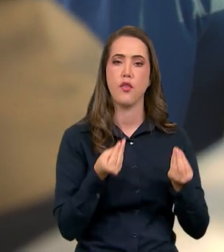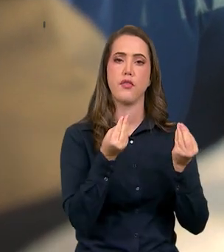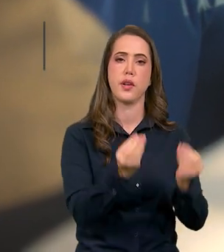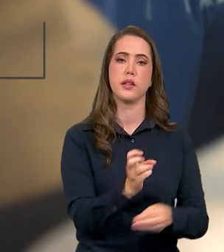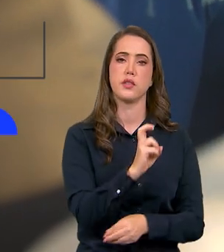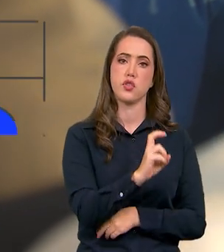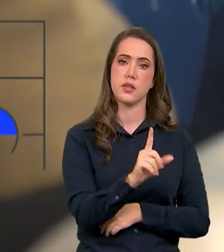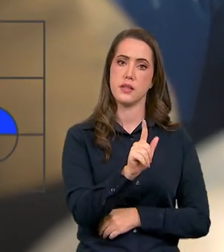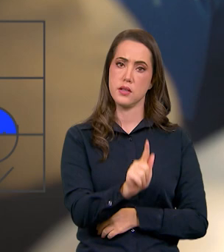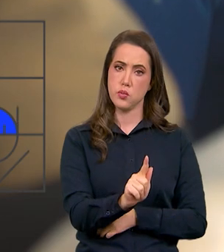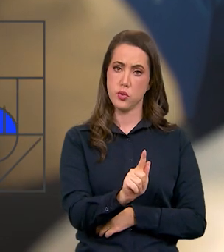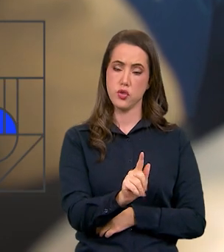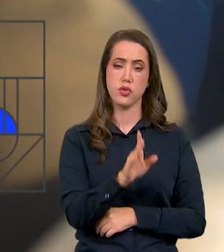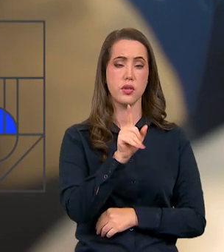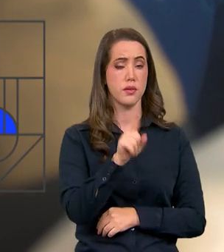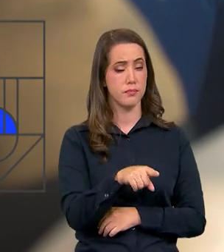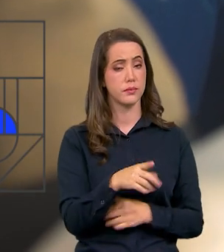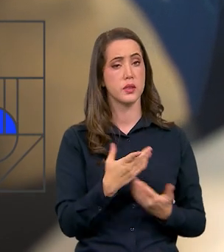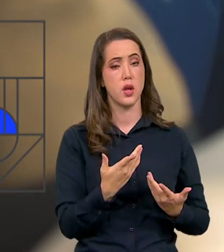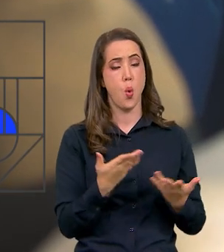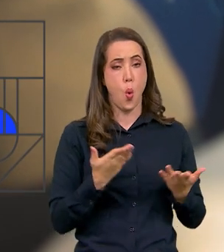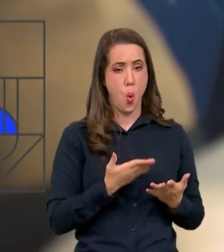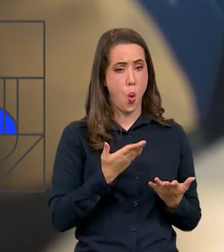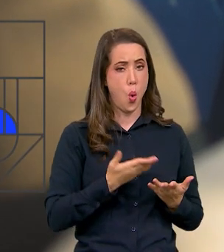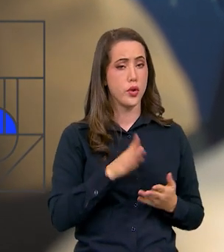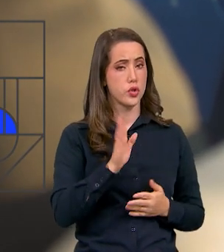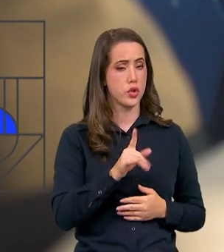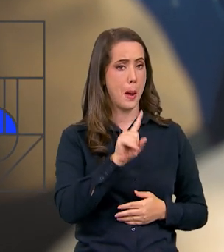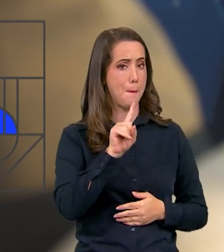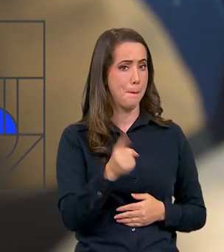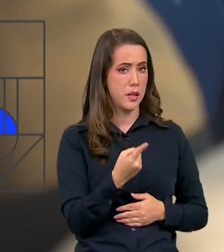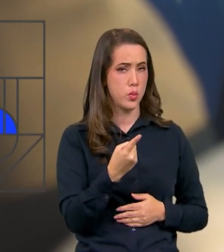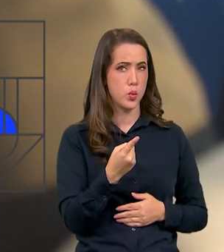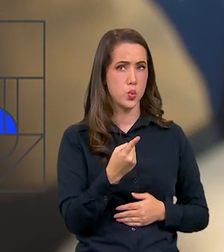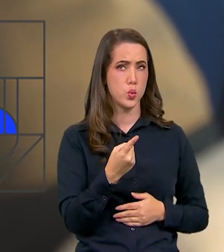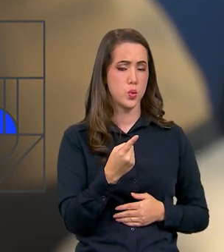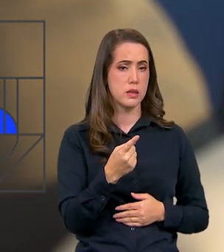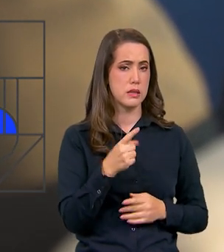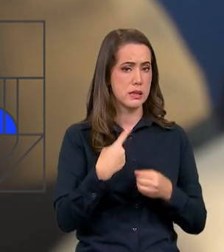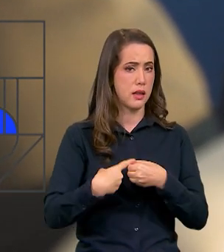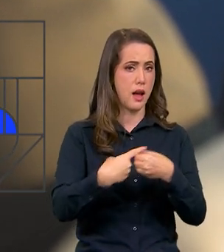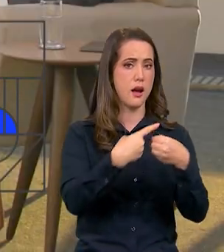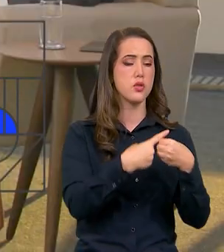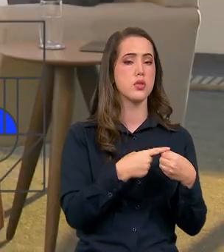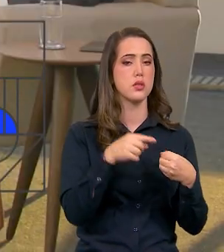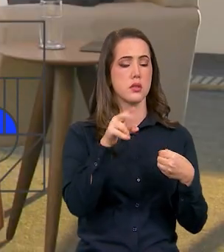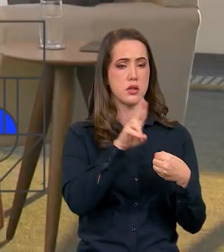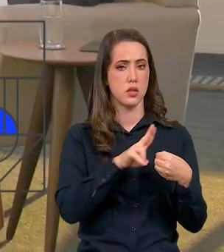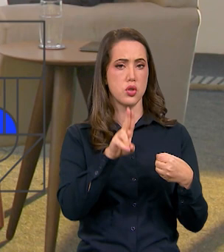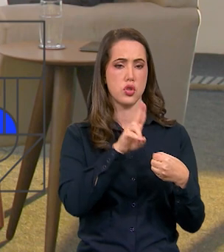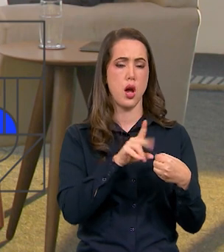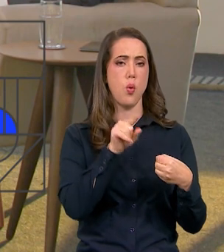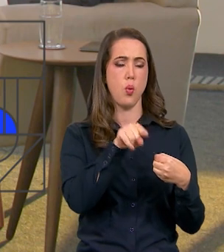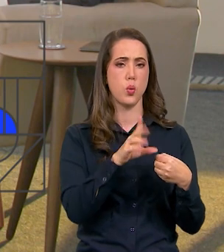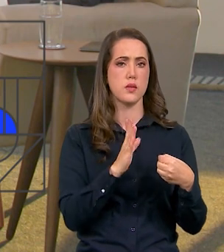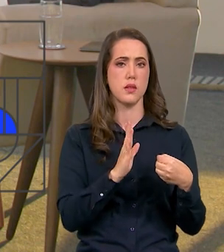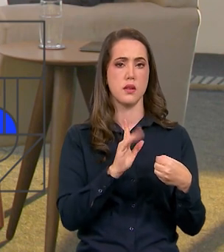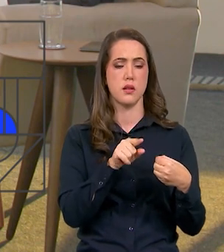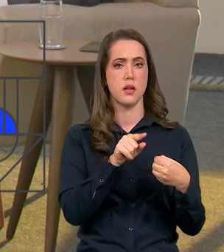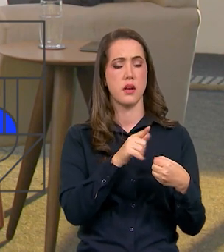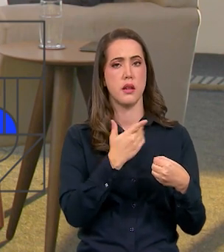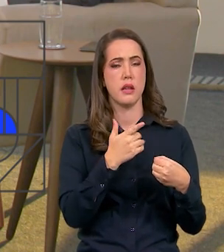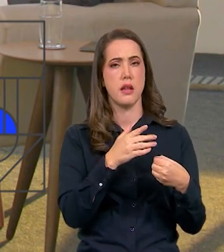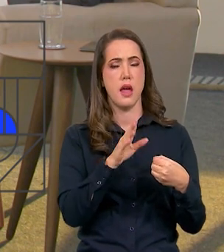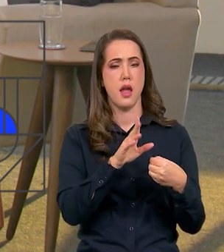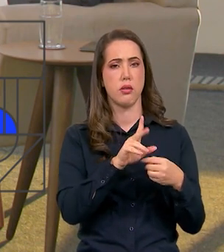onde hoje a gente já tem cerca de mil cidades que foi feita a limpeza da faixa, ou seja, quando você faz a